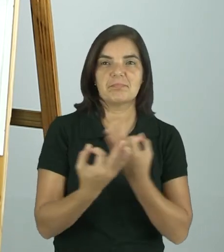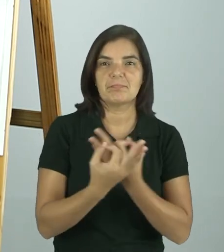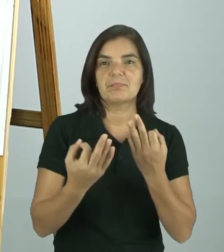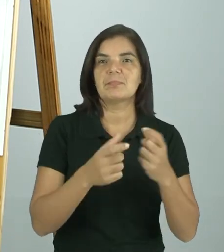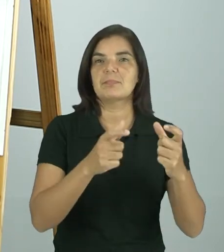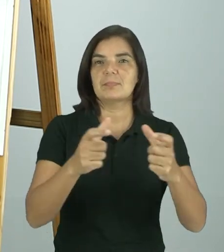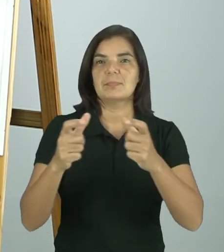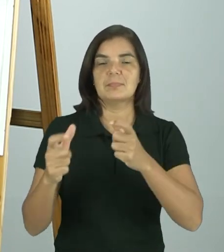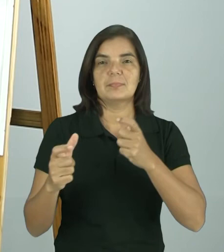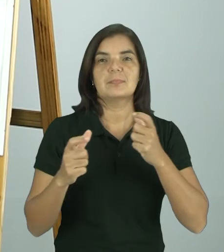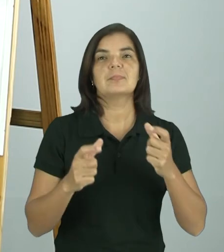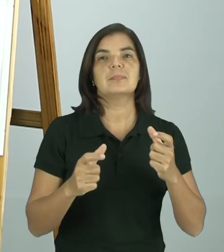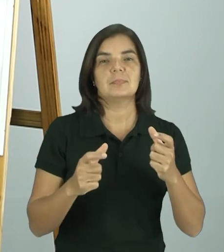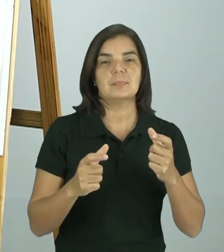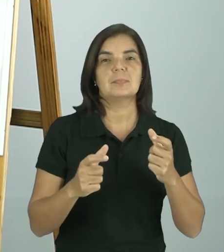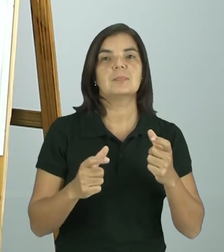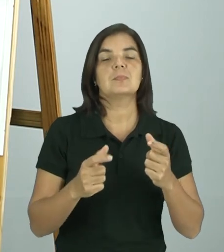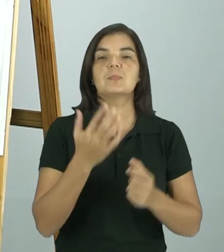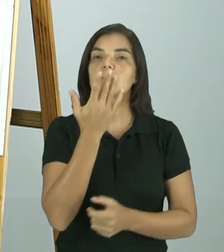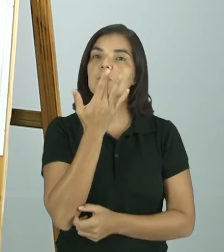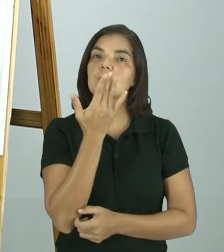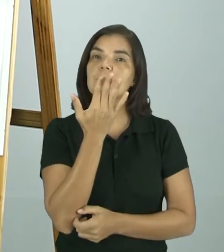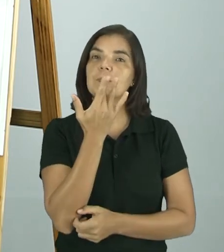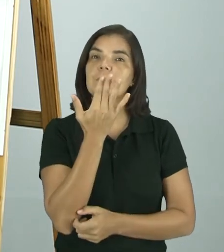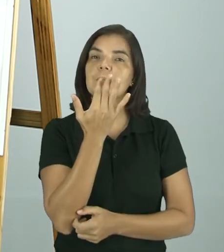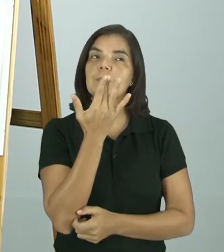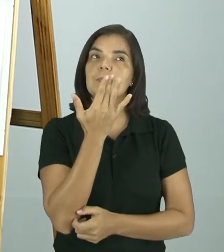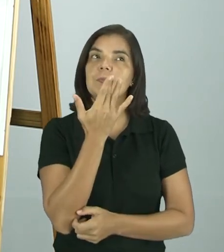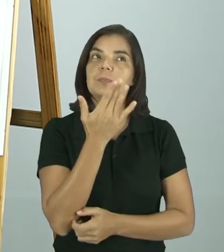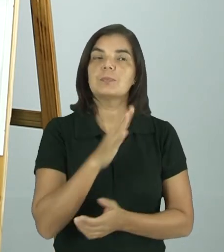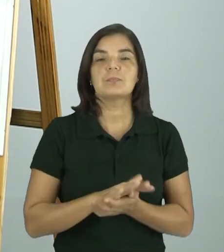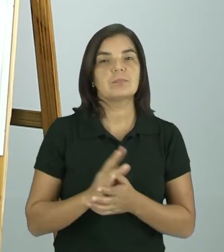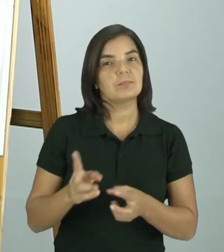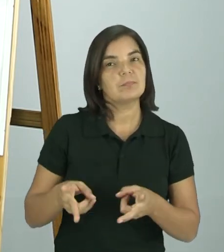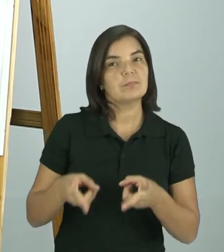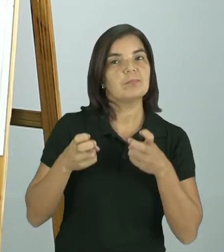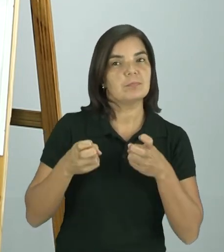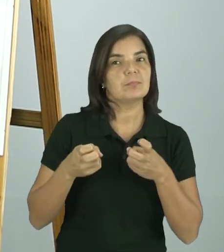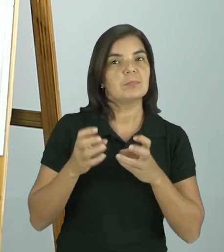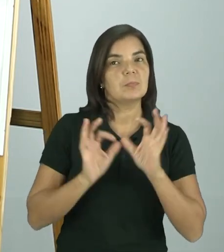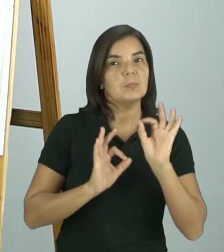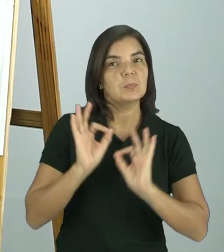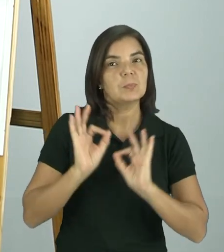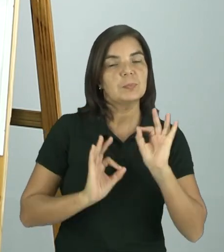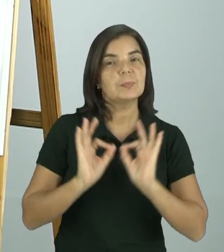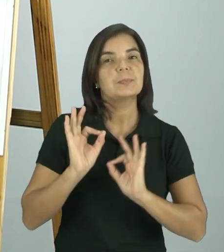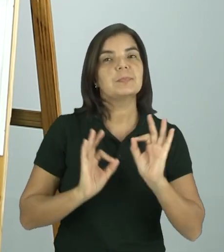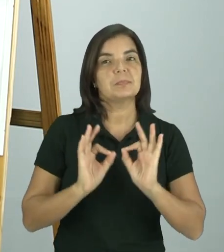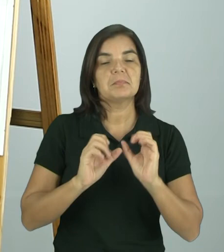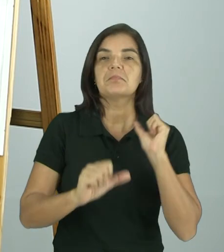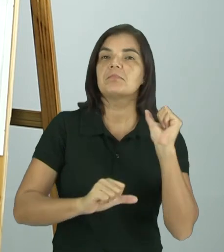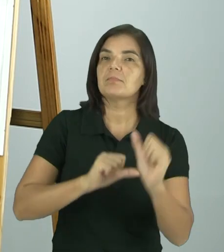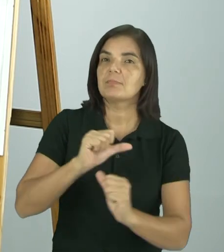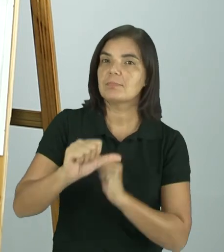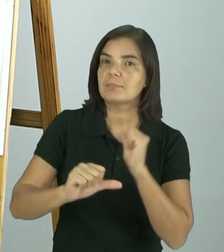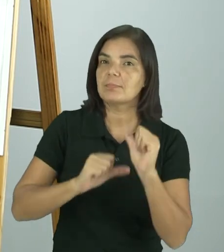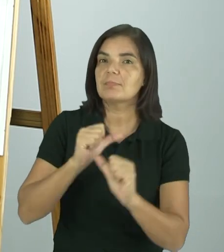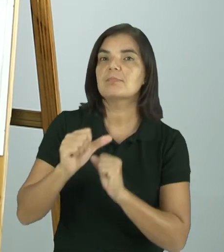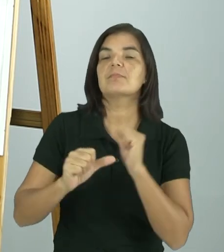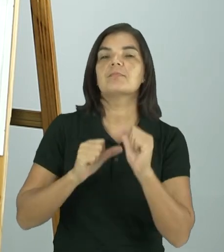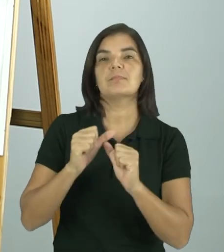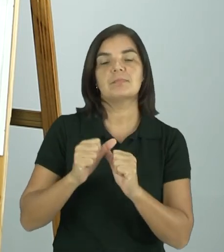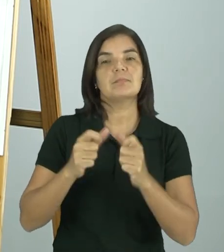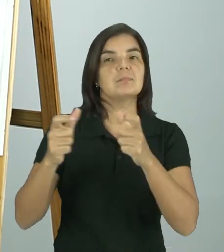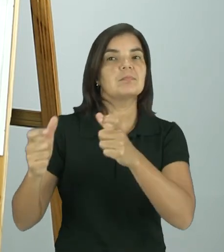O espaço está bem colorido. Perceba que foram feitas muitas transformações